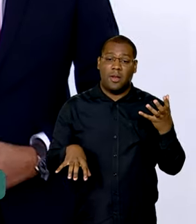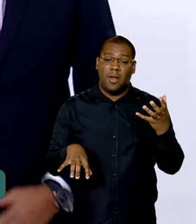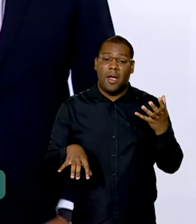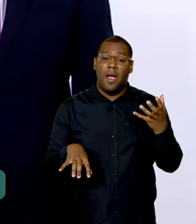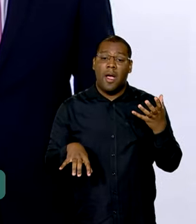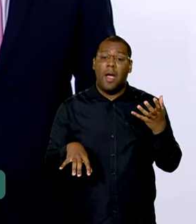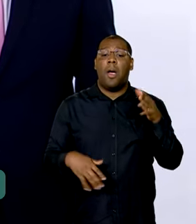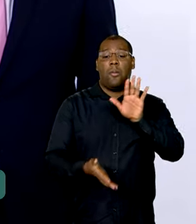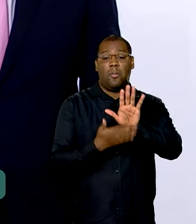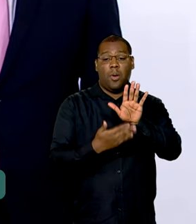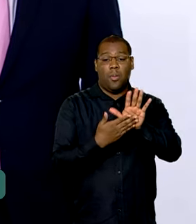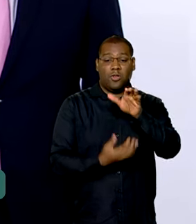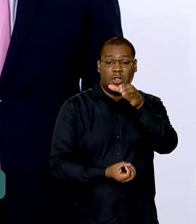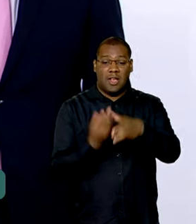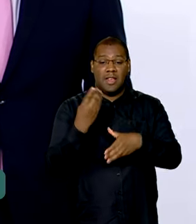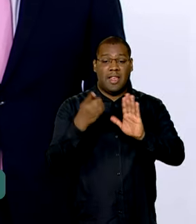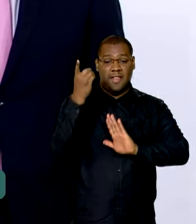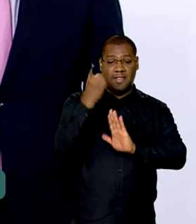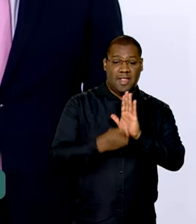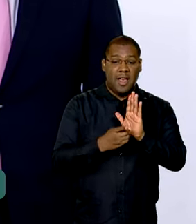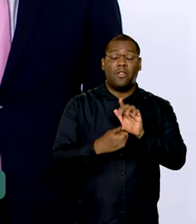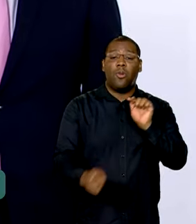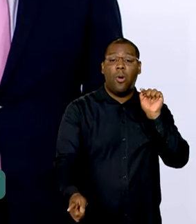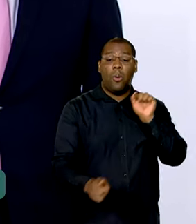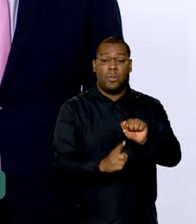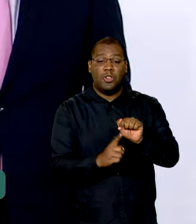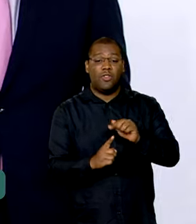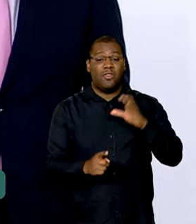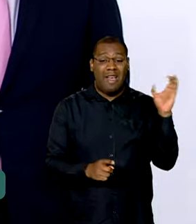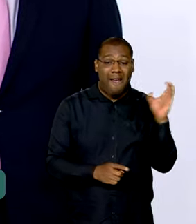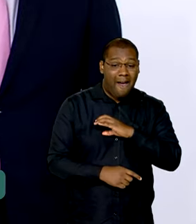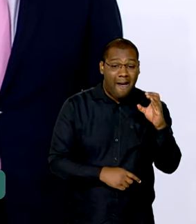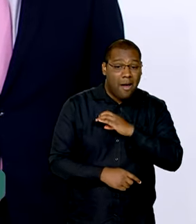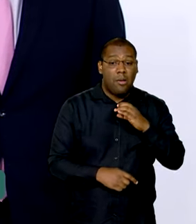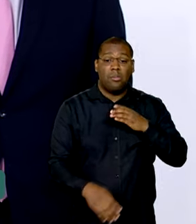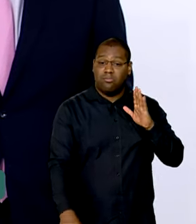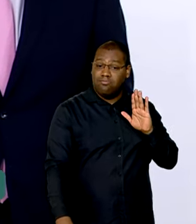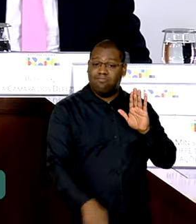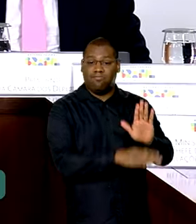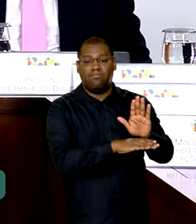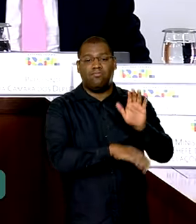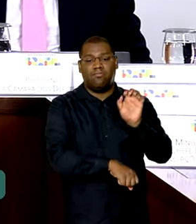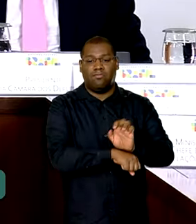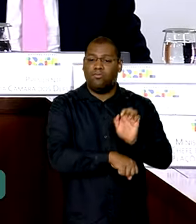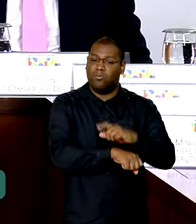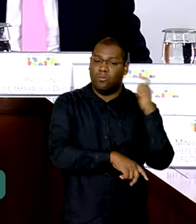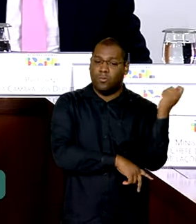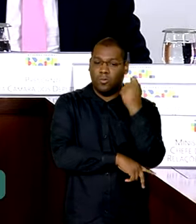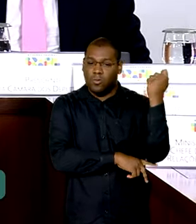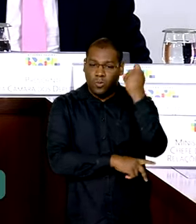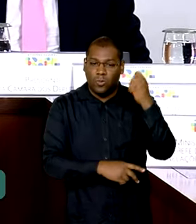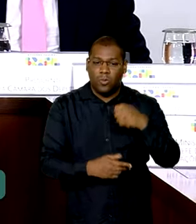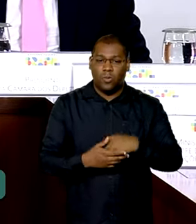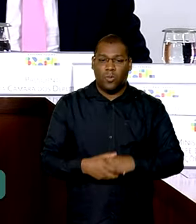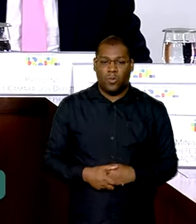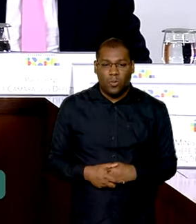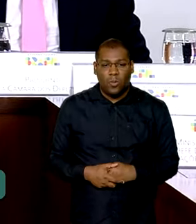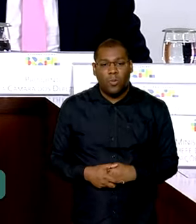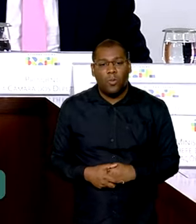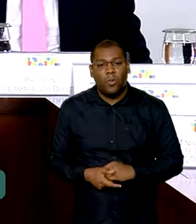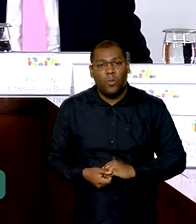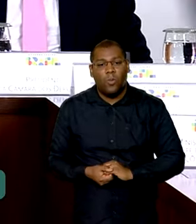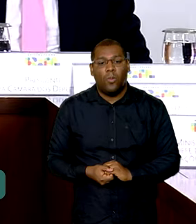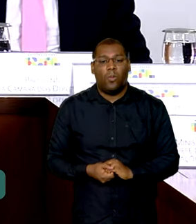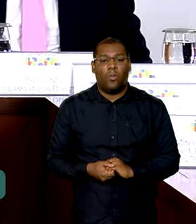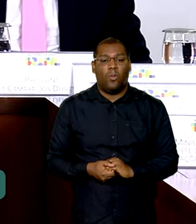decreto legislativo. O objetivo é agilizar a ajuda ao Rio Grande do Sul. É o primeiro passo para as coisas começarem a